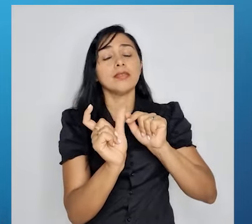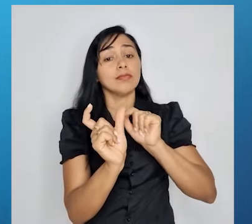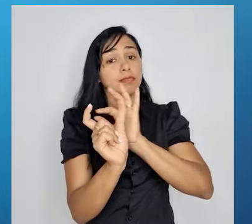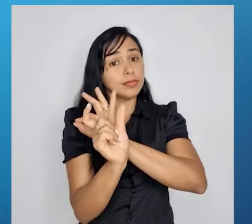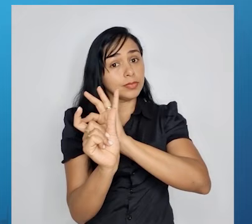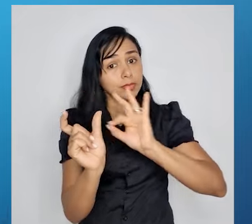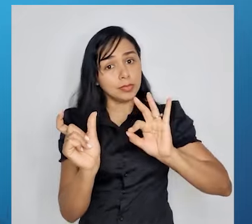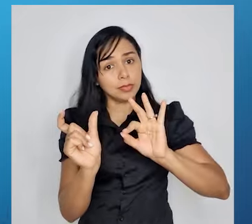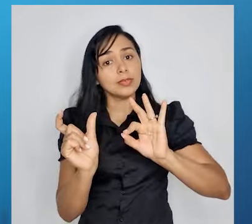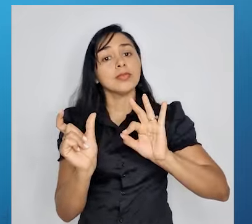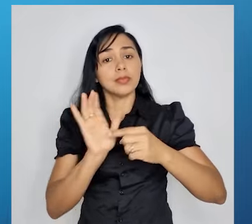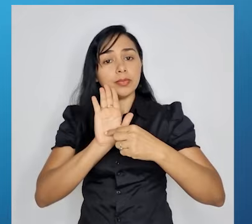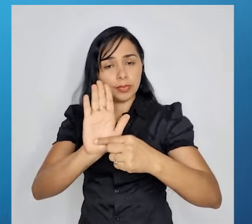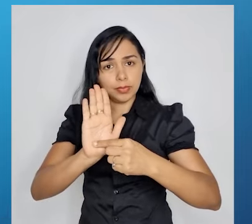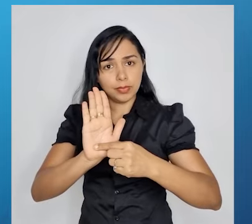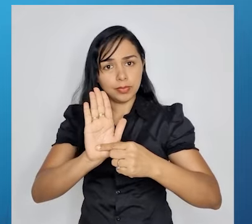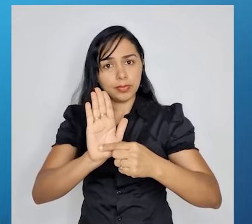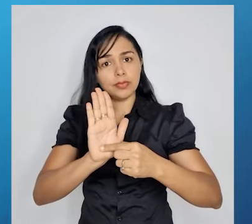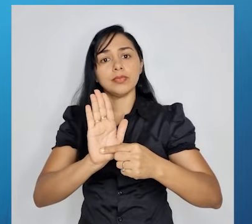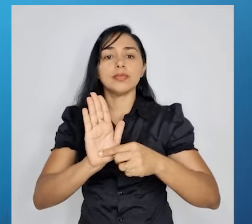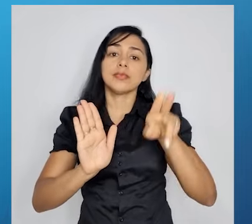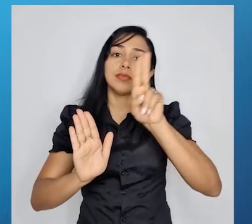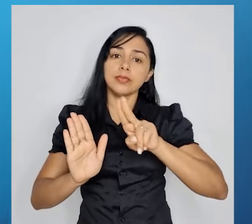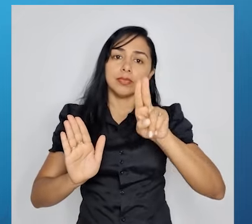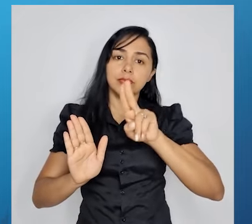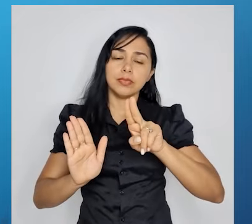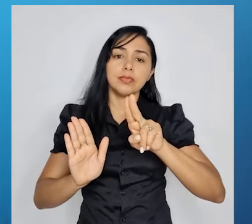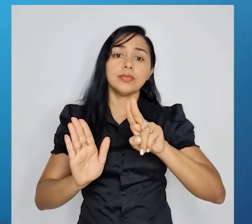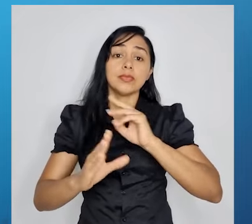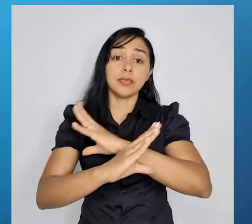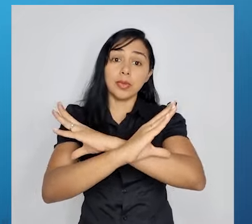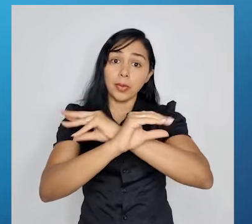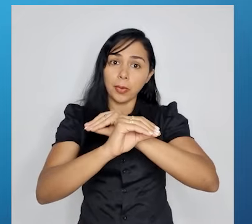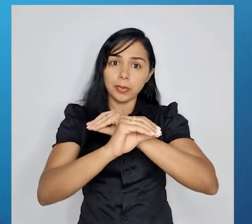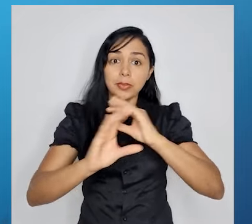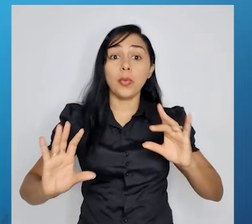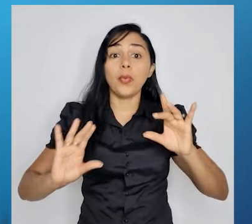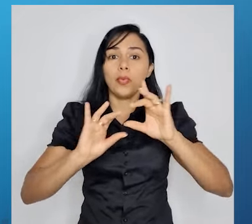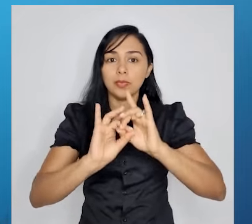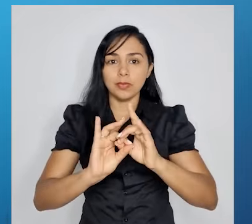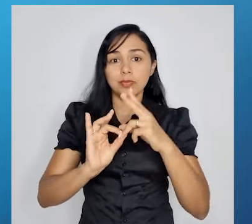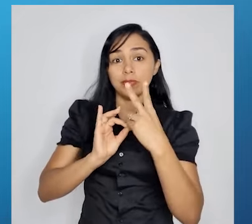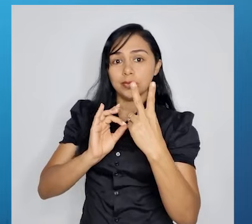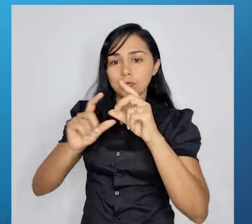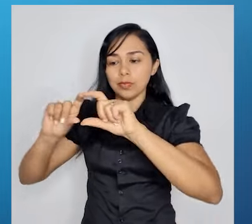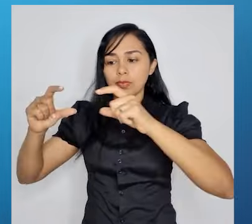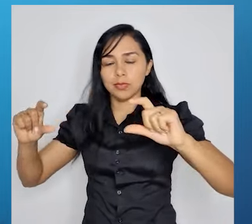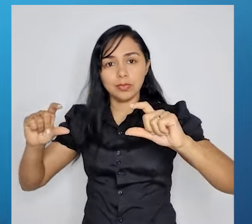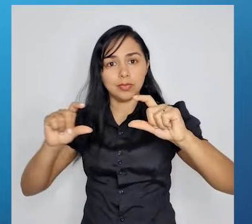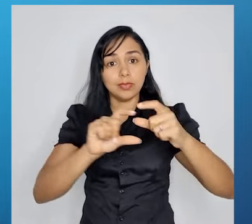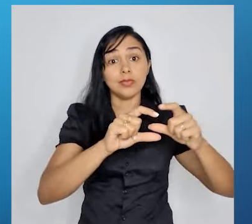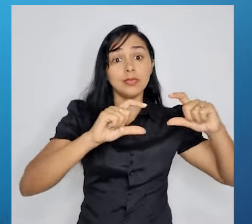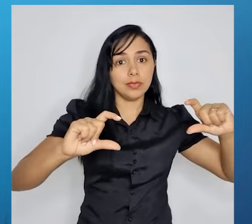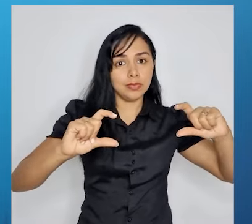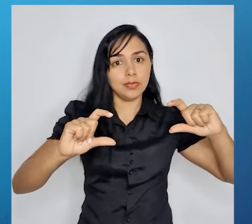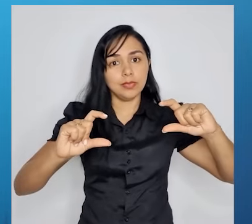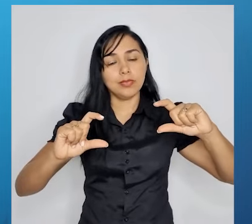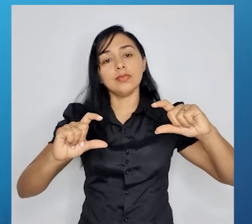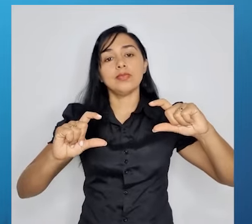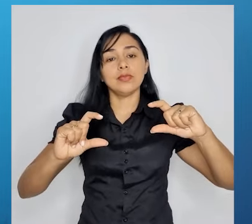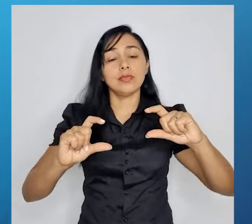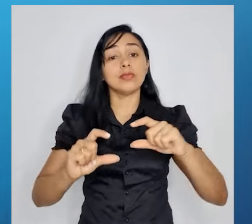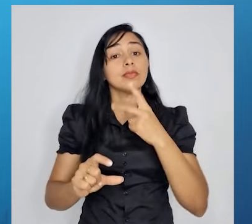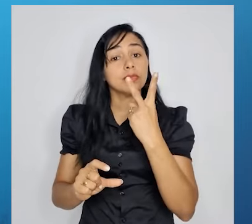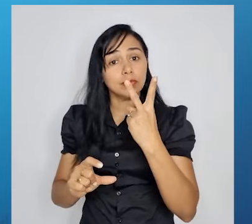destaque, né? Que servem para unir duas orações ou duas palavras